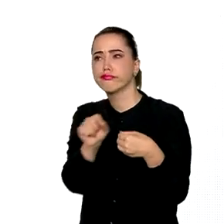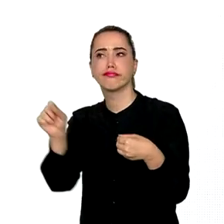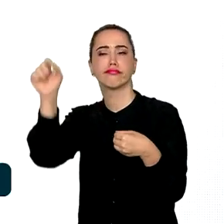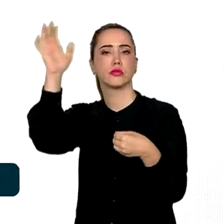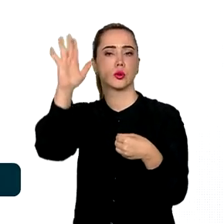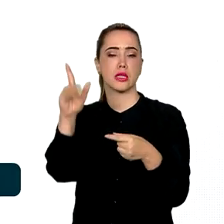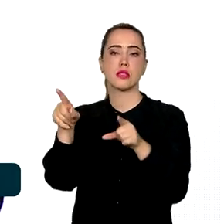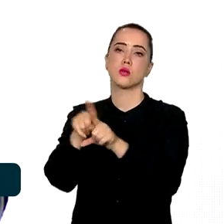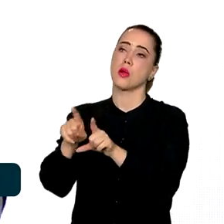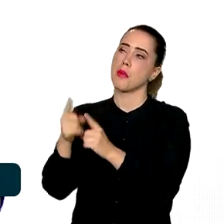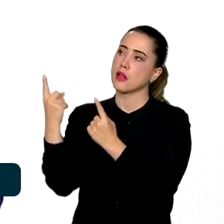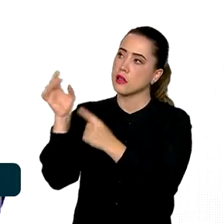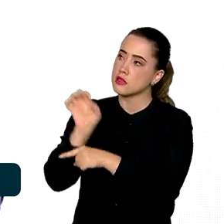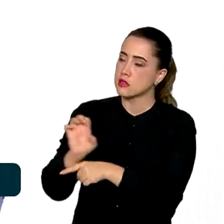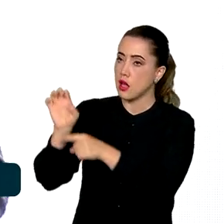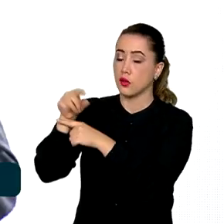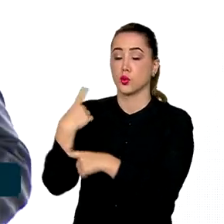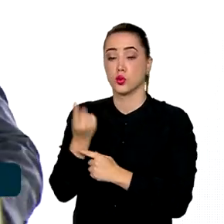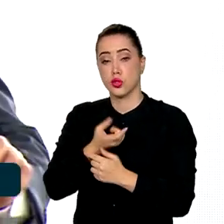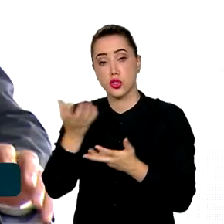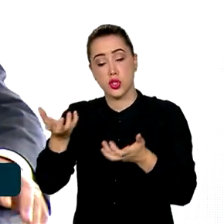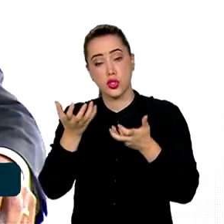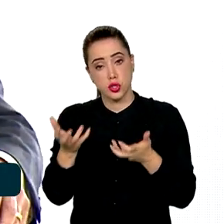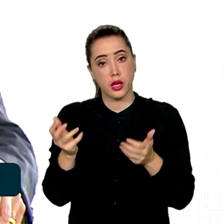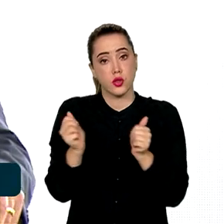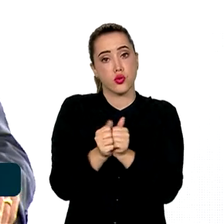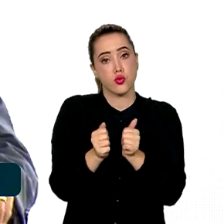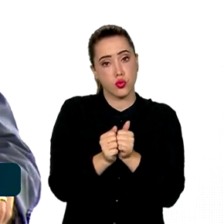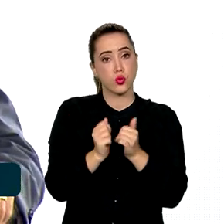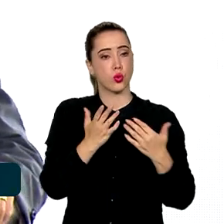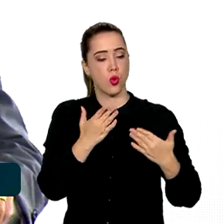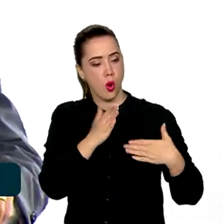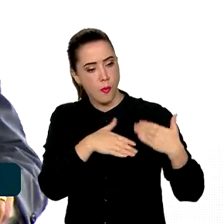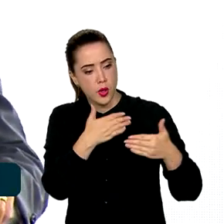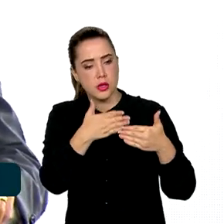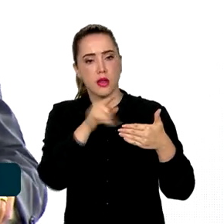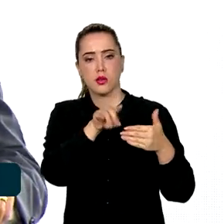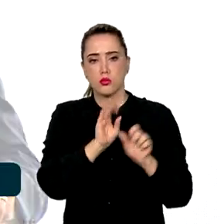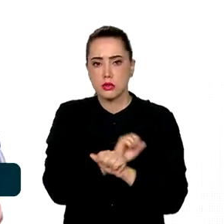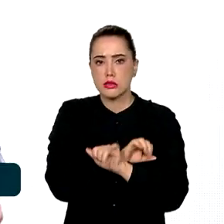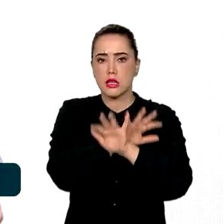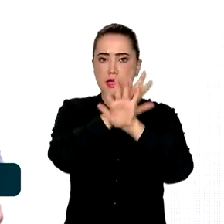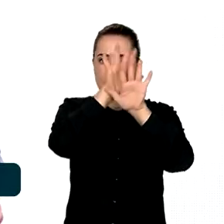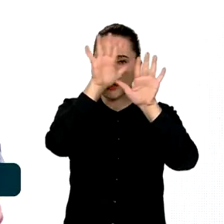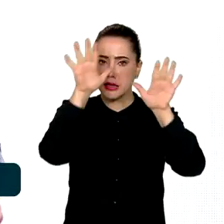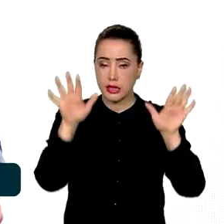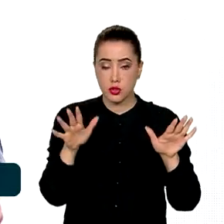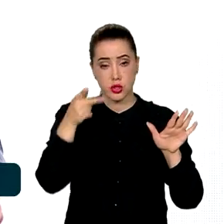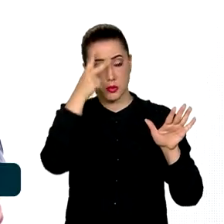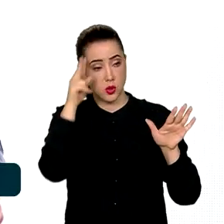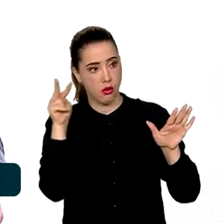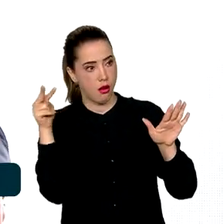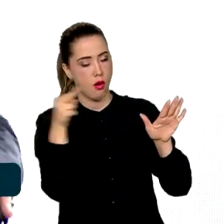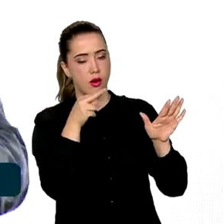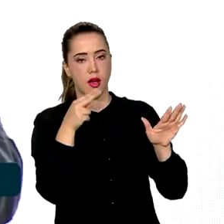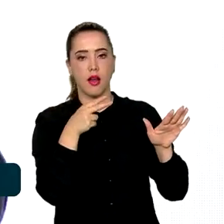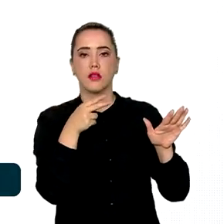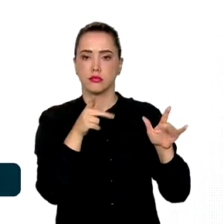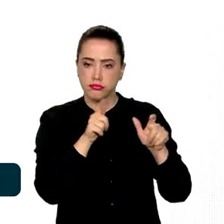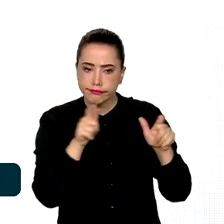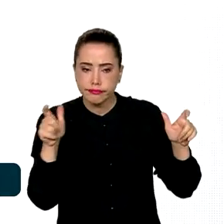cada estado, onde nós queremos fazer um processo transparente e amplo, para que possamos juntos